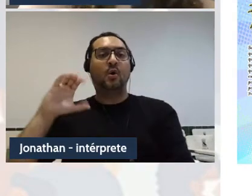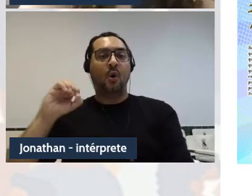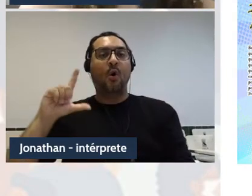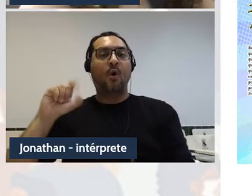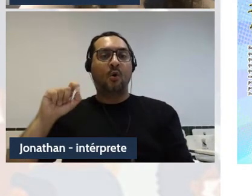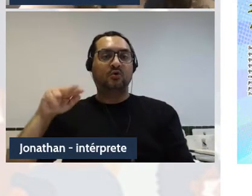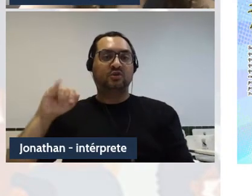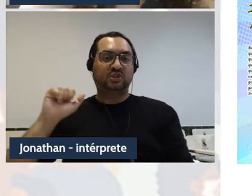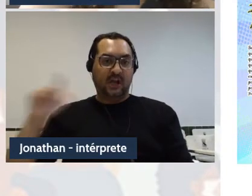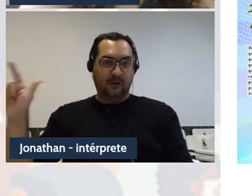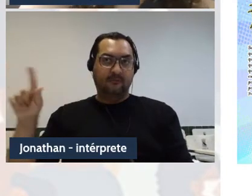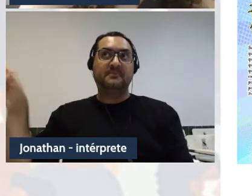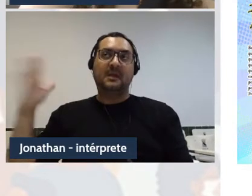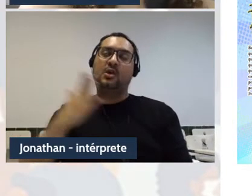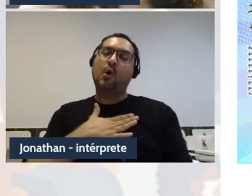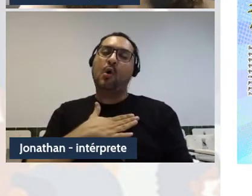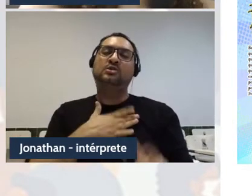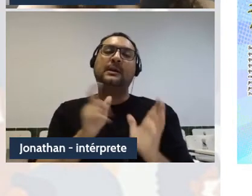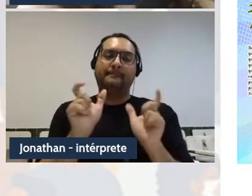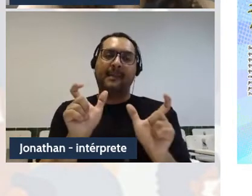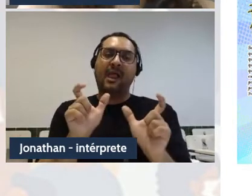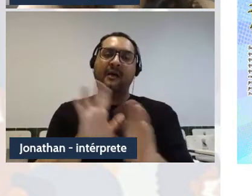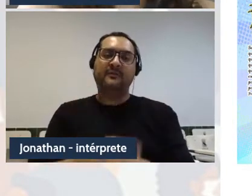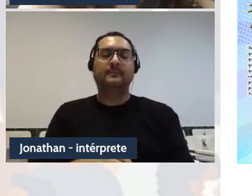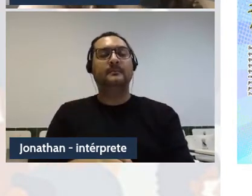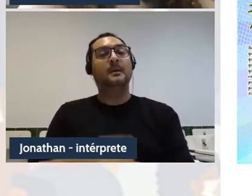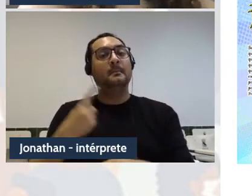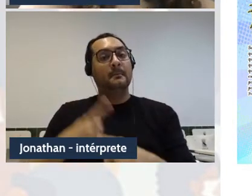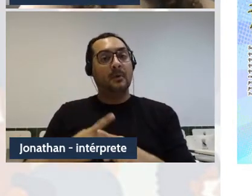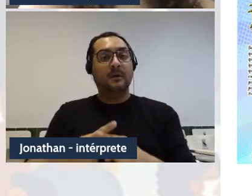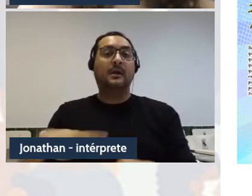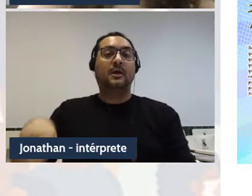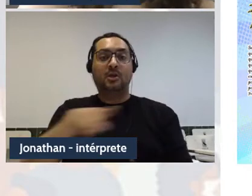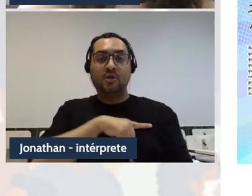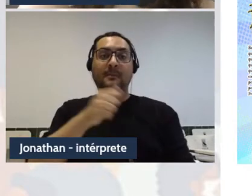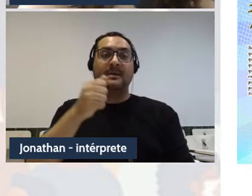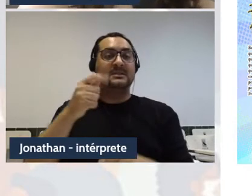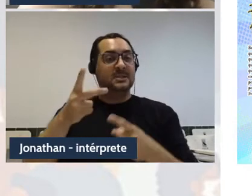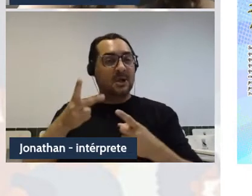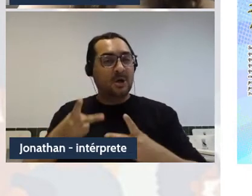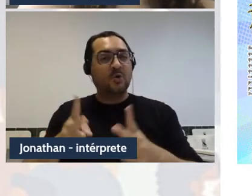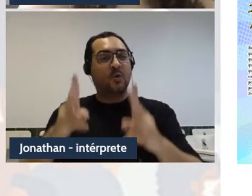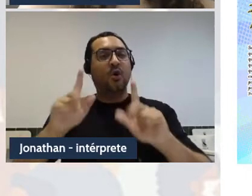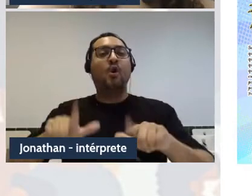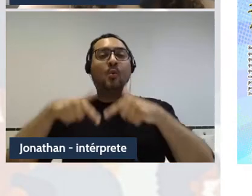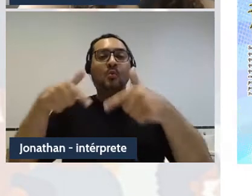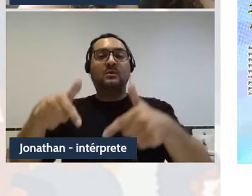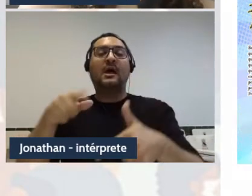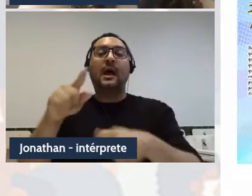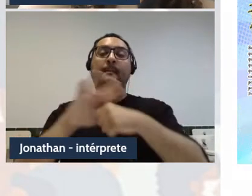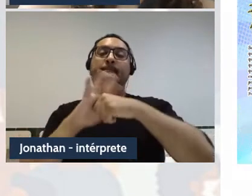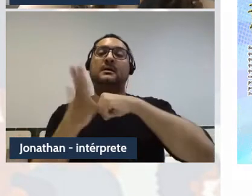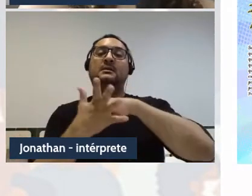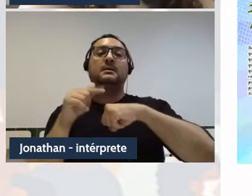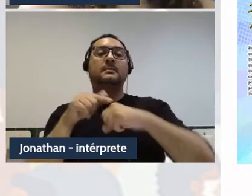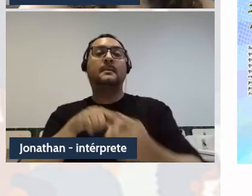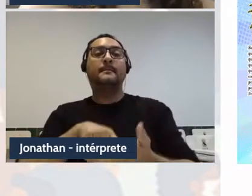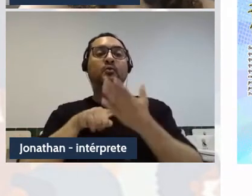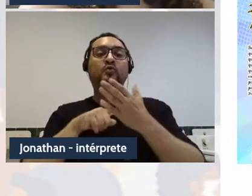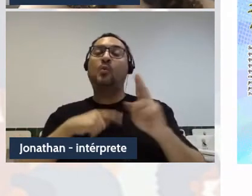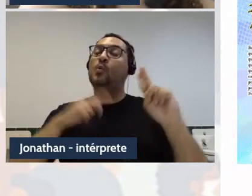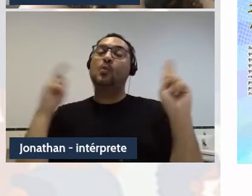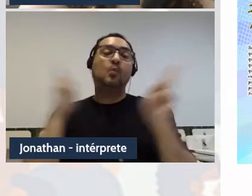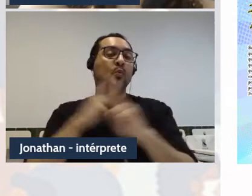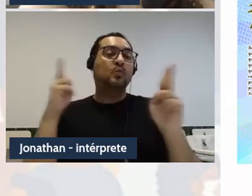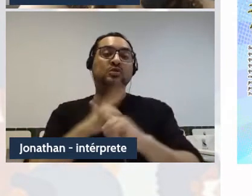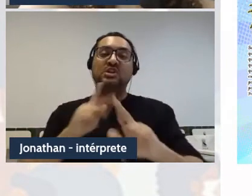Na realidade, ele não está presente, pois é uma luta constante e a pandemia só mostrou a urgência de lutas anticoloniais para que